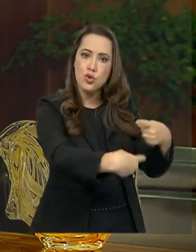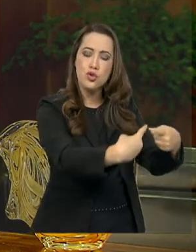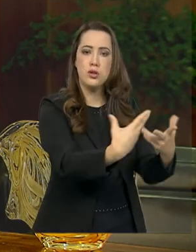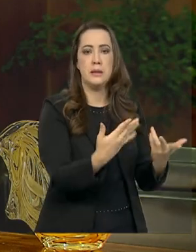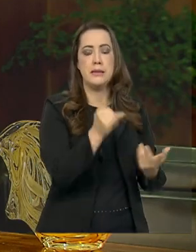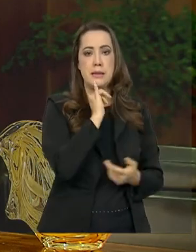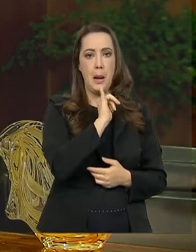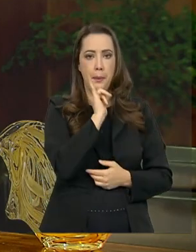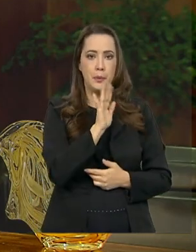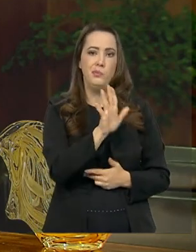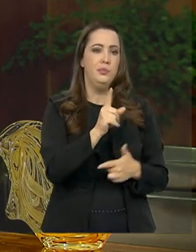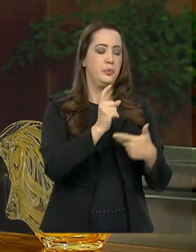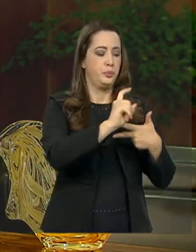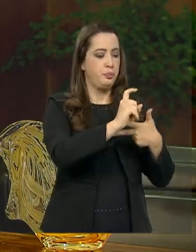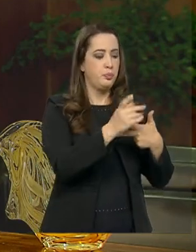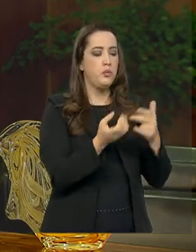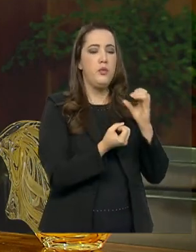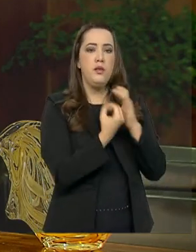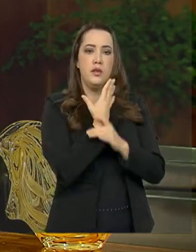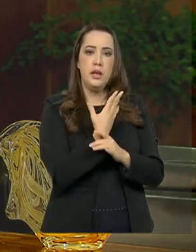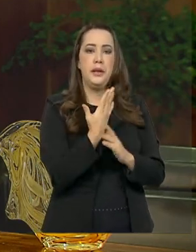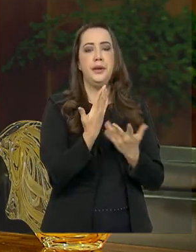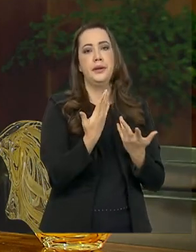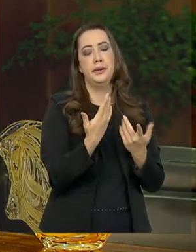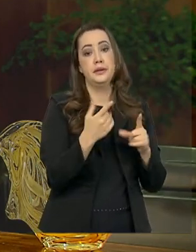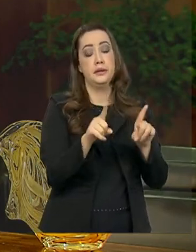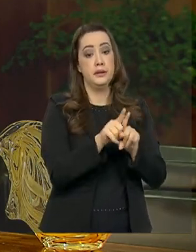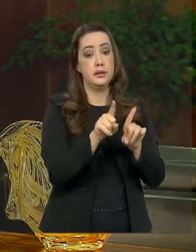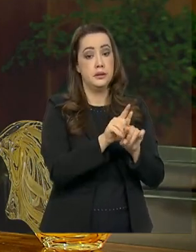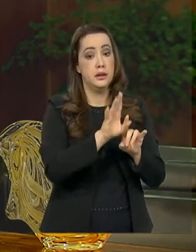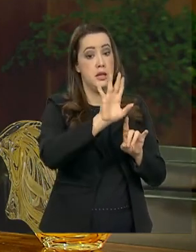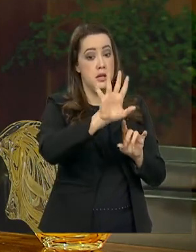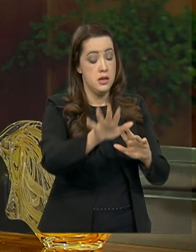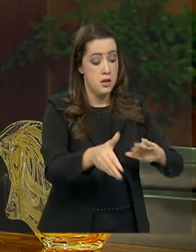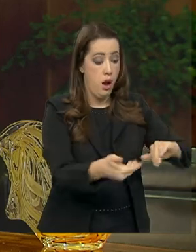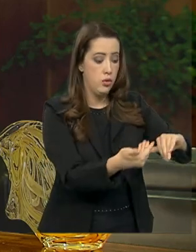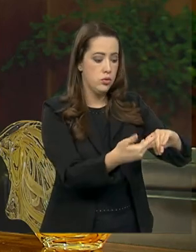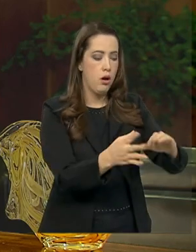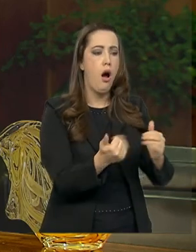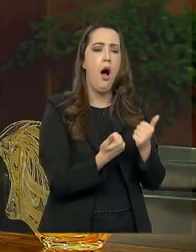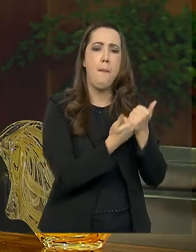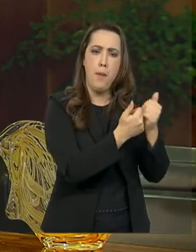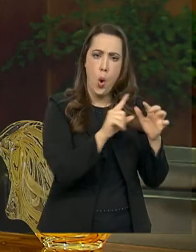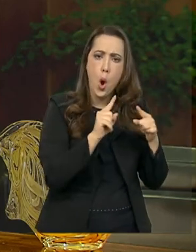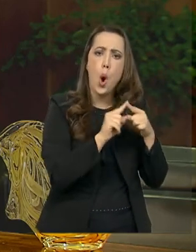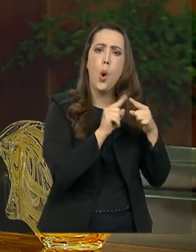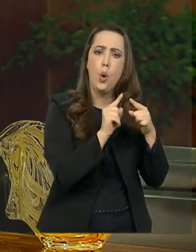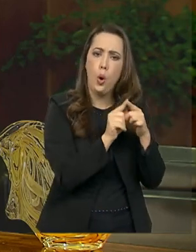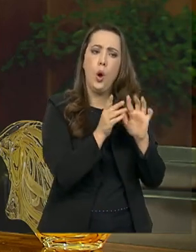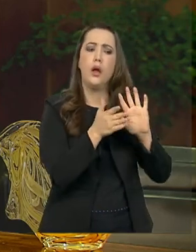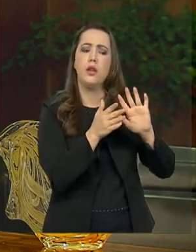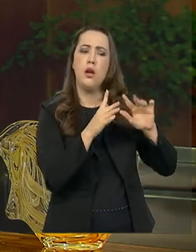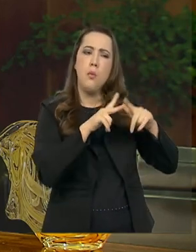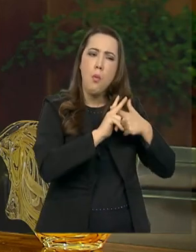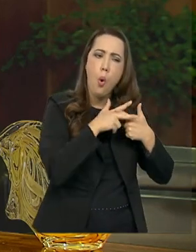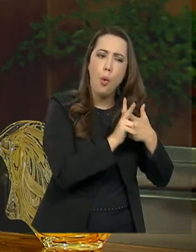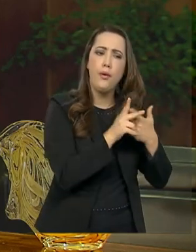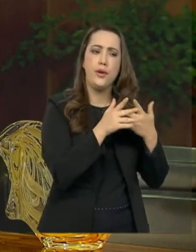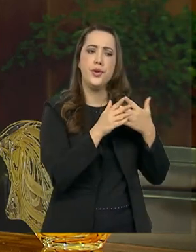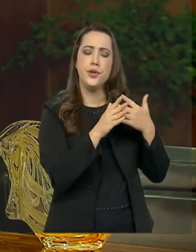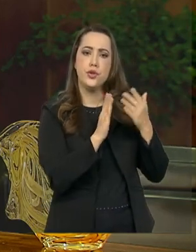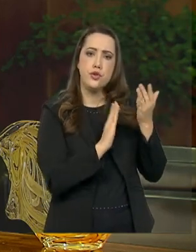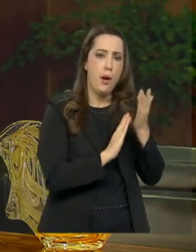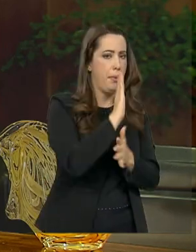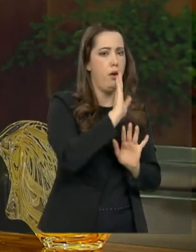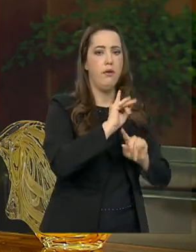O executivo faz uma primeira proposta. O parlamento acolhe aquela matéria, debate, melhora no que pode fazer, depois promulga